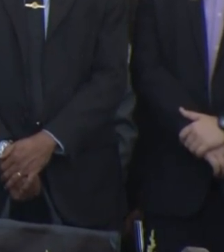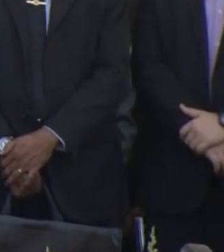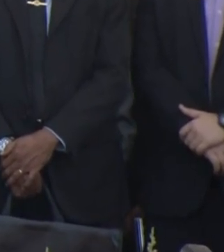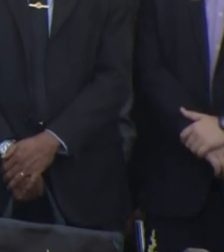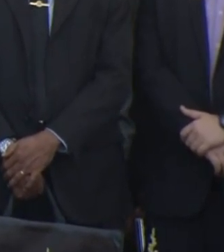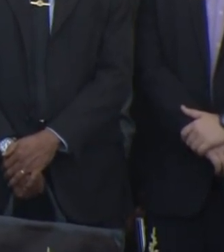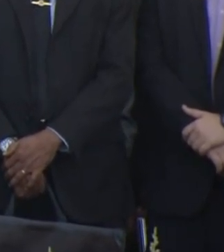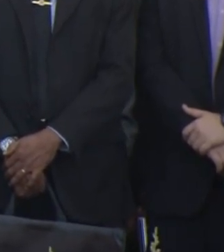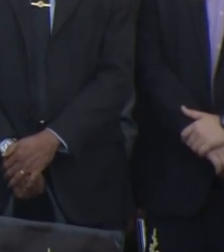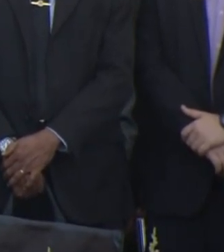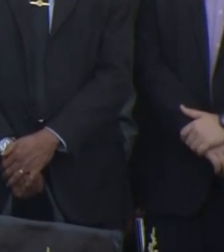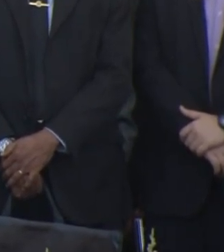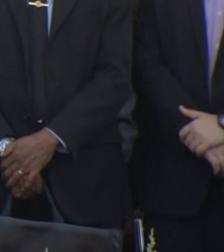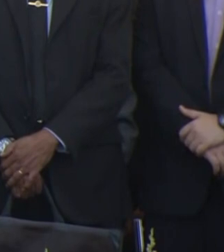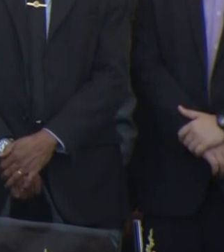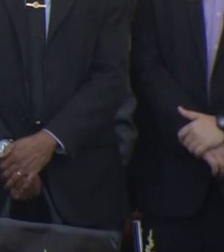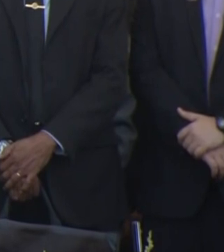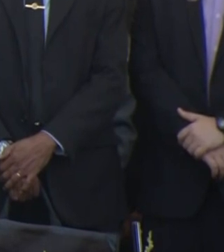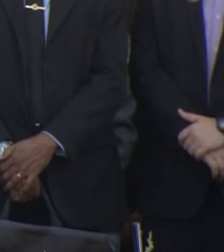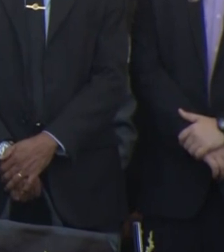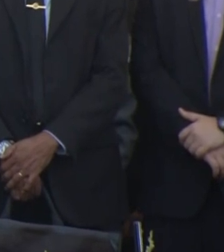dão para todos nós.